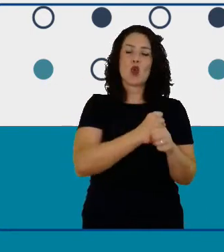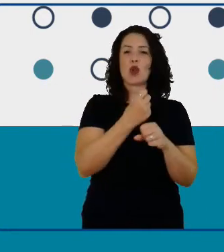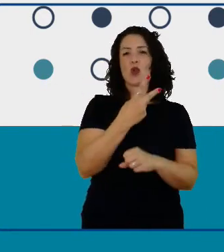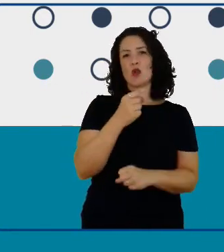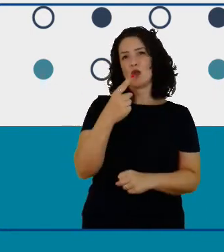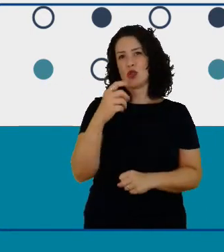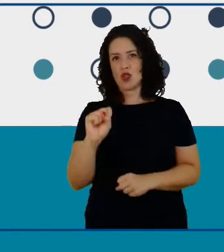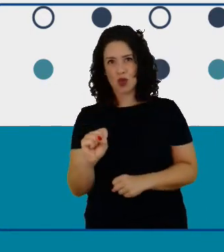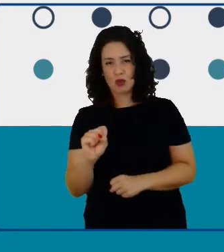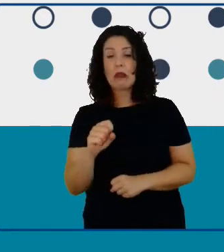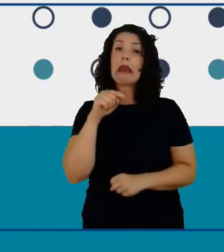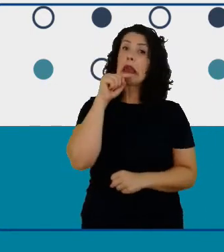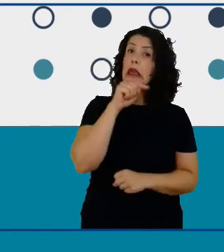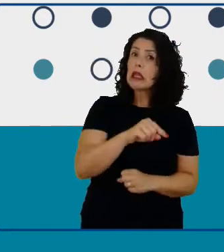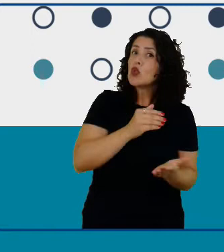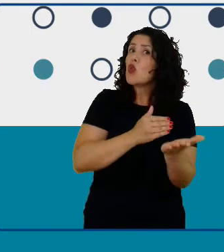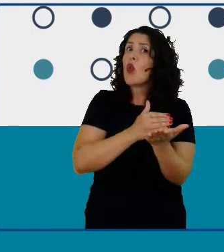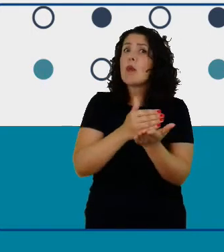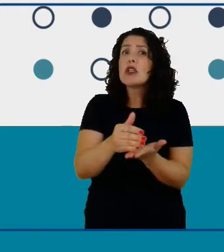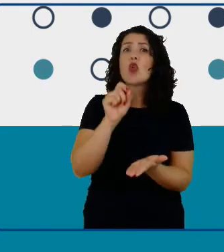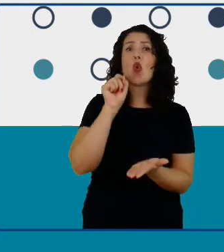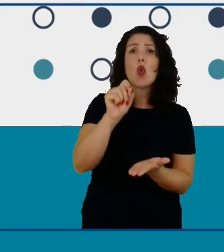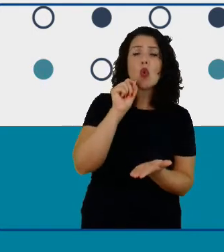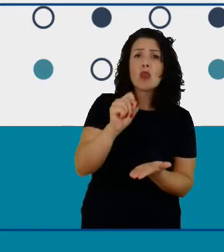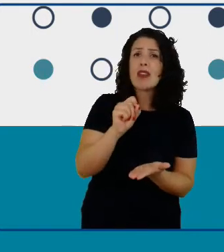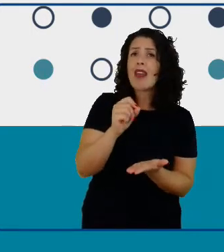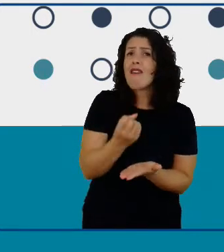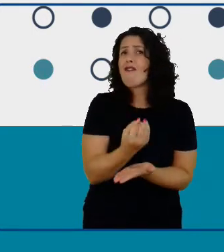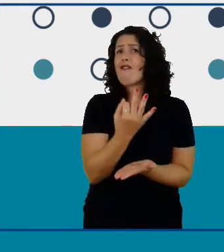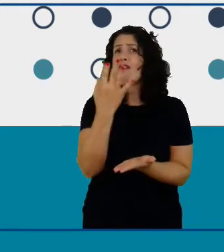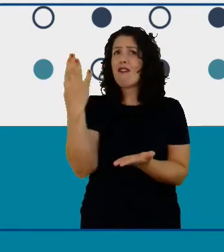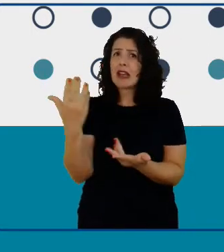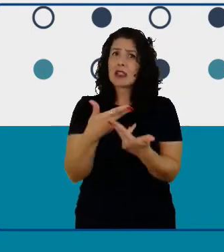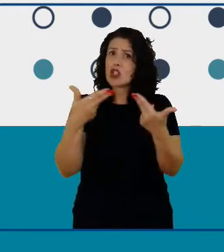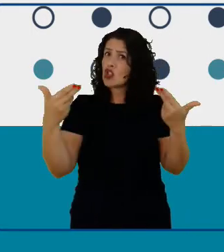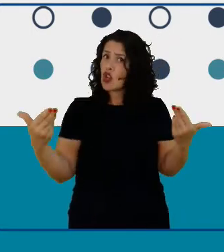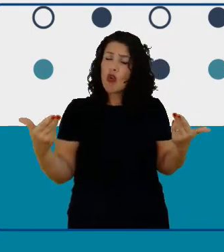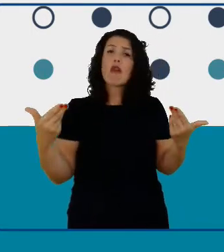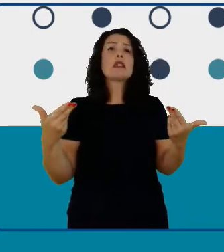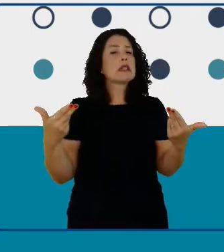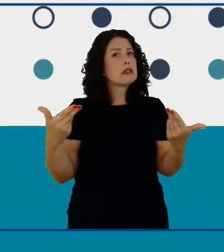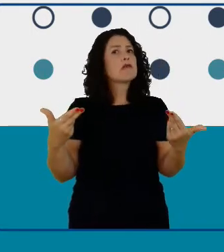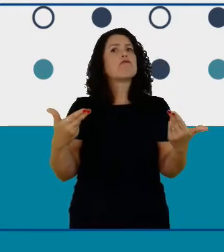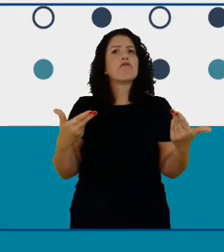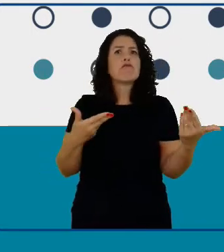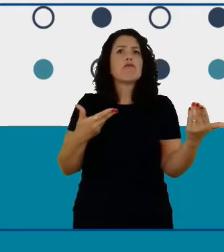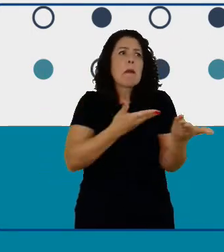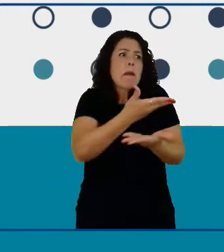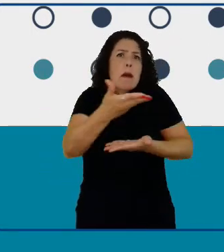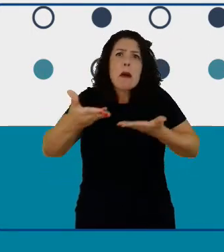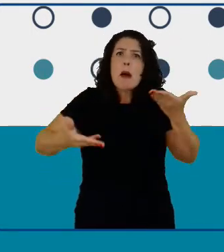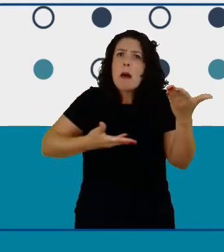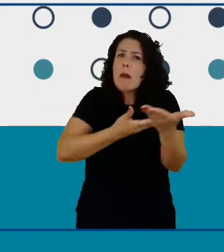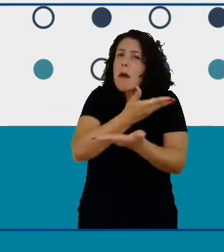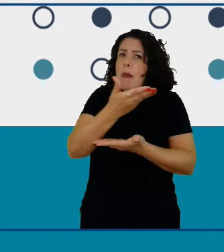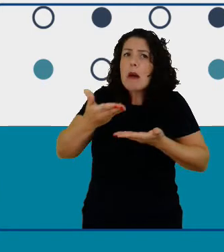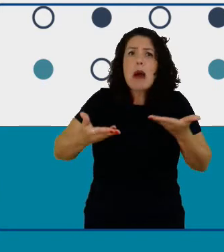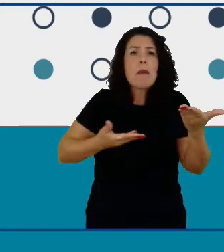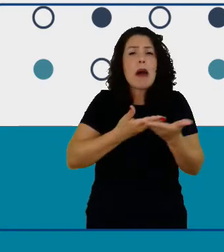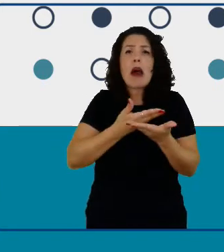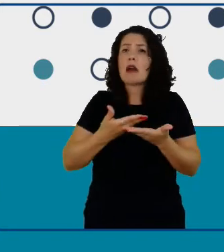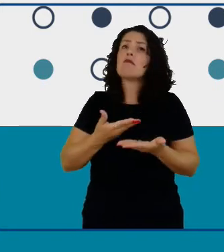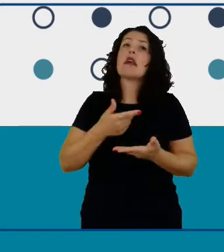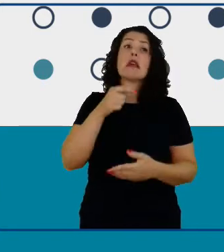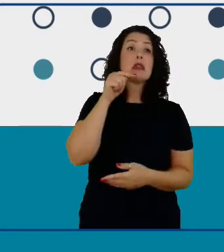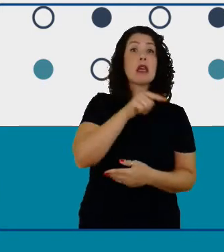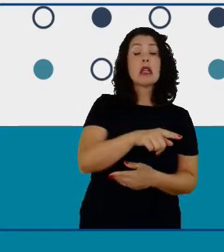uma série de intervenções que aconteceram que acabou dando a eles vários